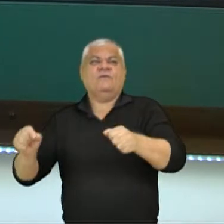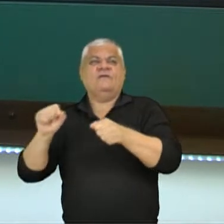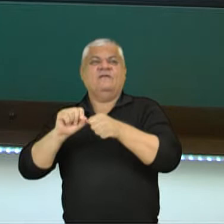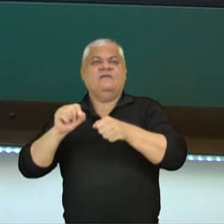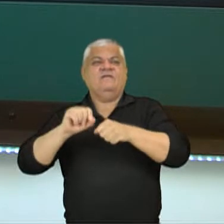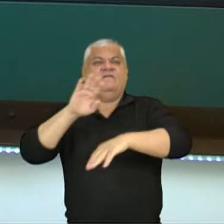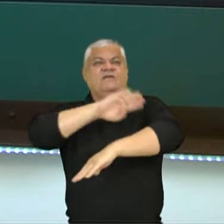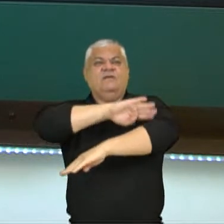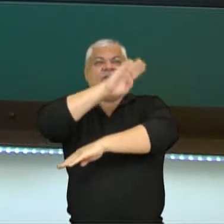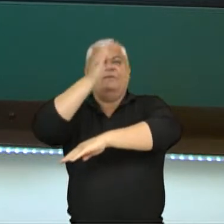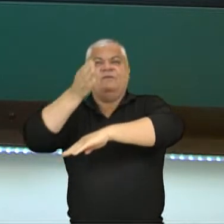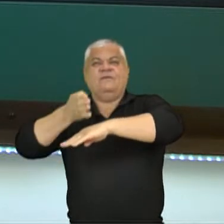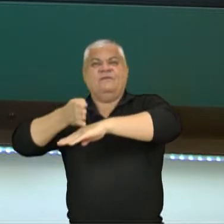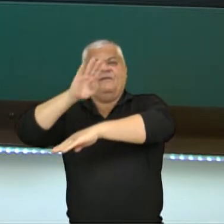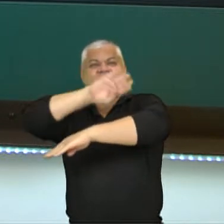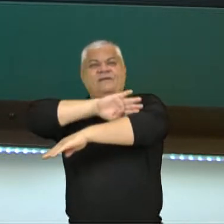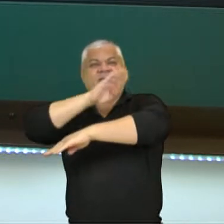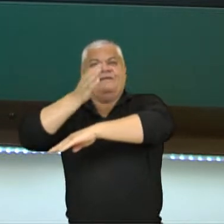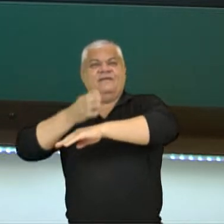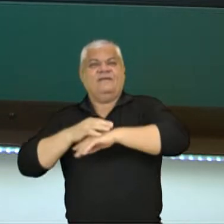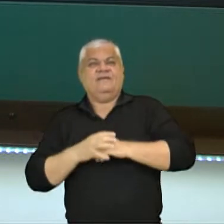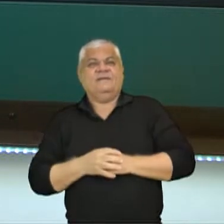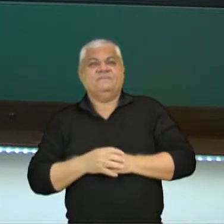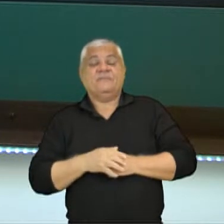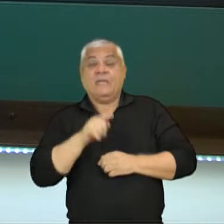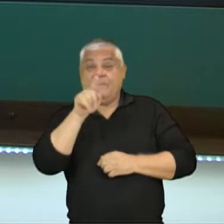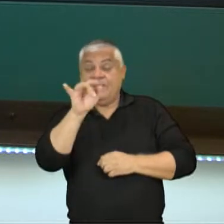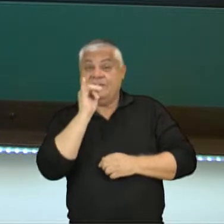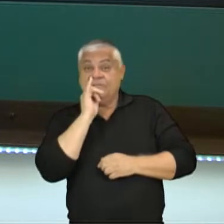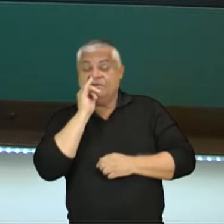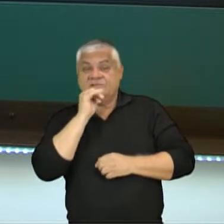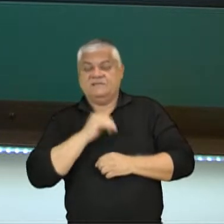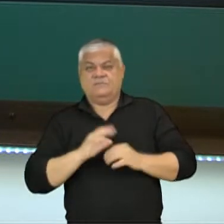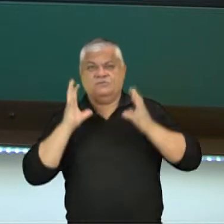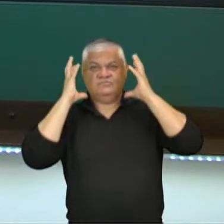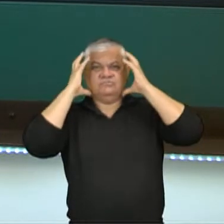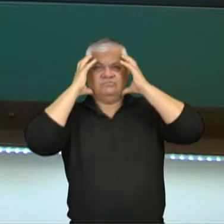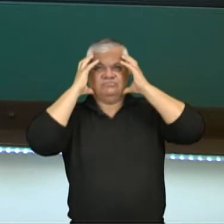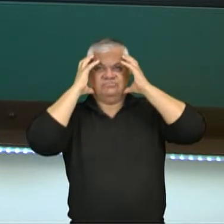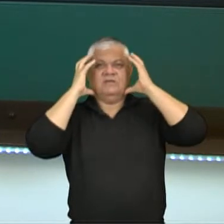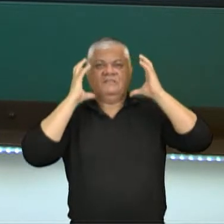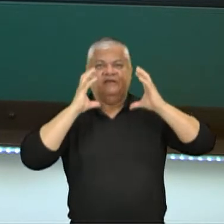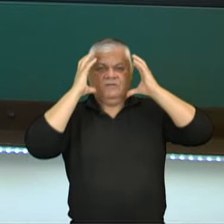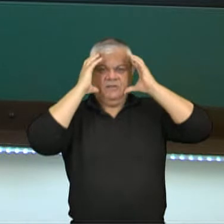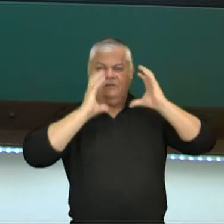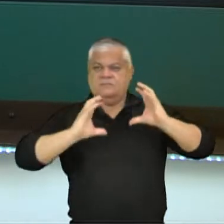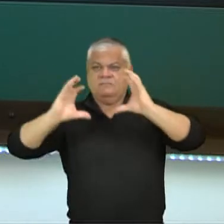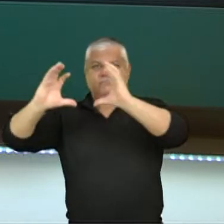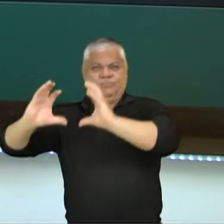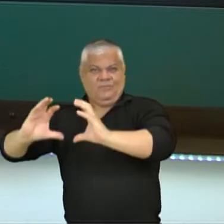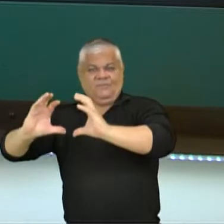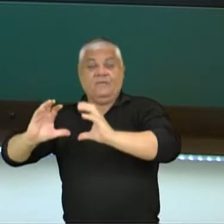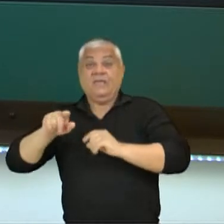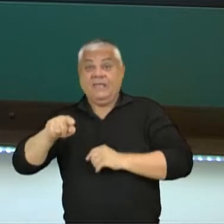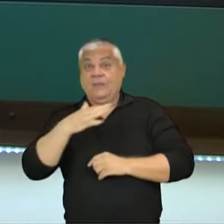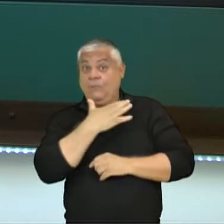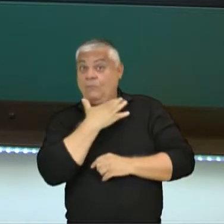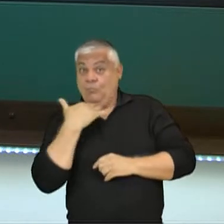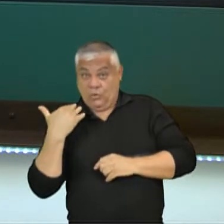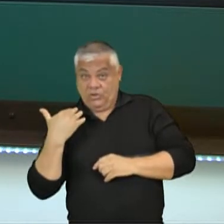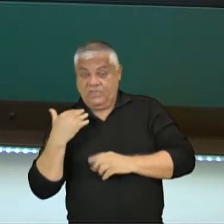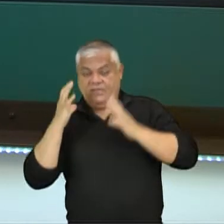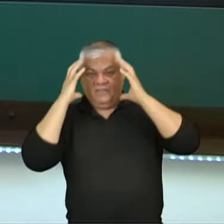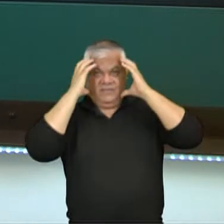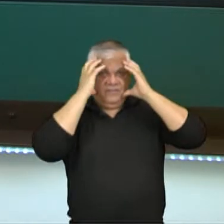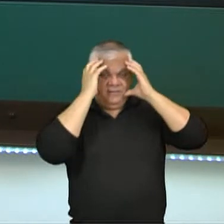arco. Uma coisa bem interessante, gente, que nessa época a cabeça dos imperadores era removível. Por quê? Porque quando esse imperador morresse e outro imperador